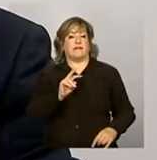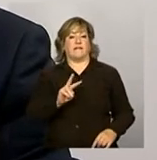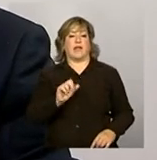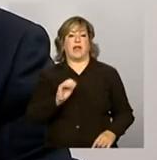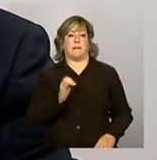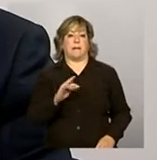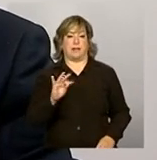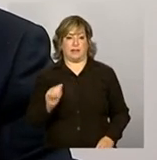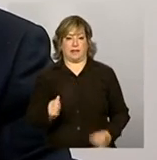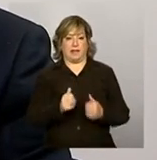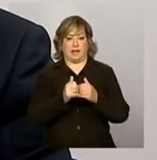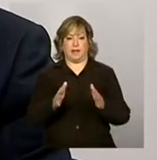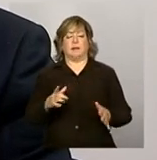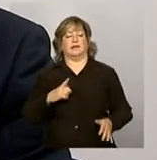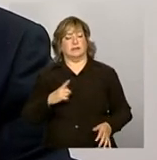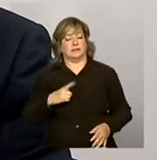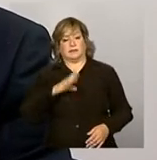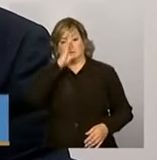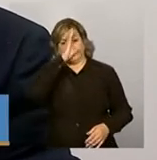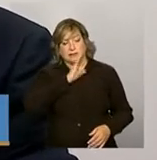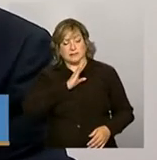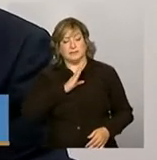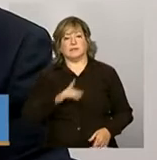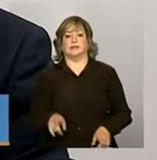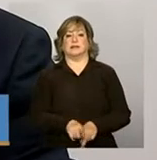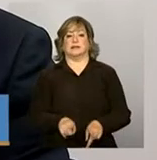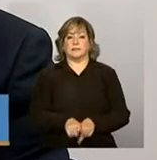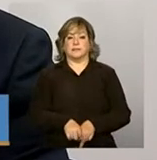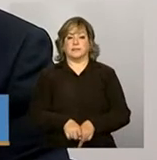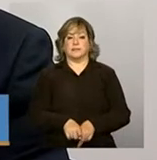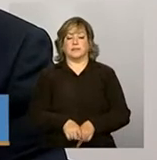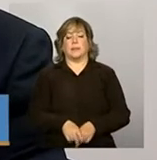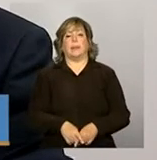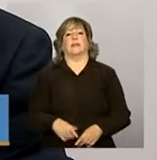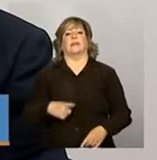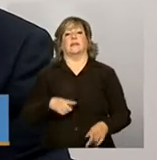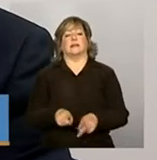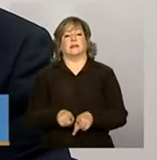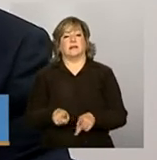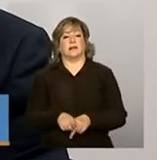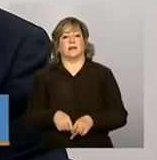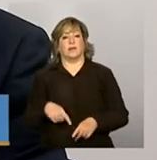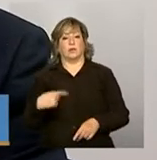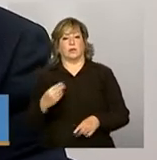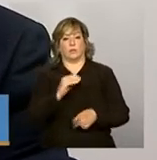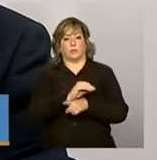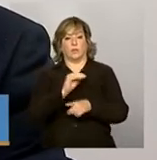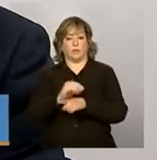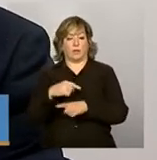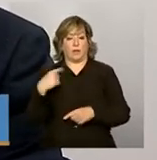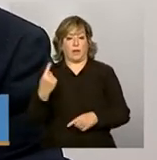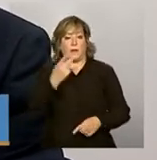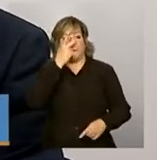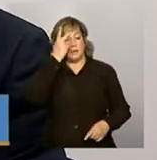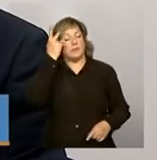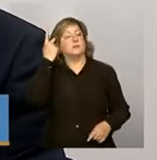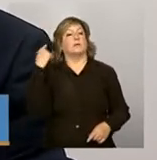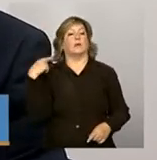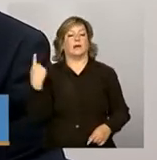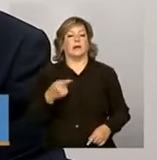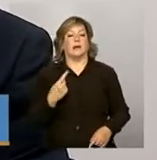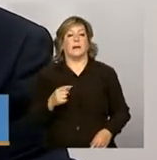ainda que seja adequado a gente dar uma mínima condição ao beneficiário que procura gestões